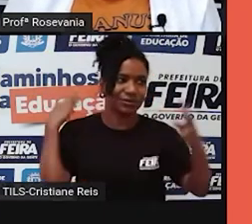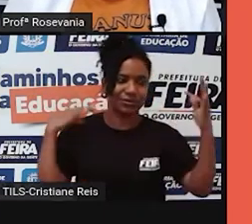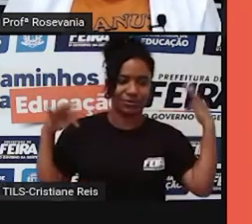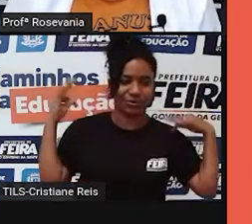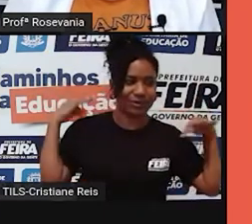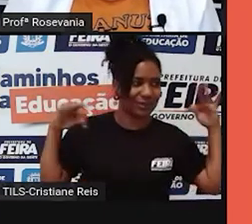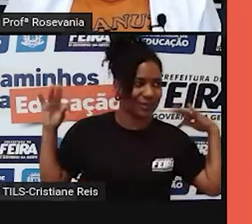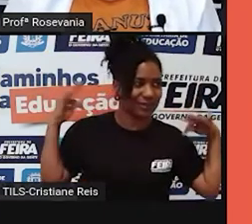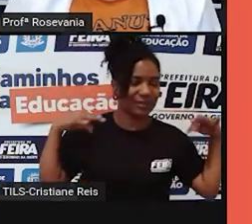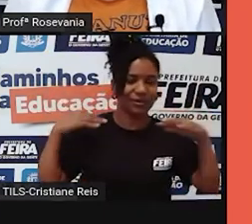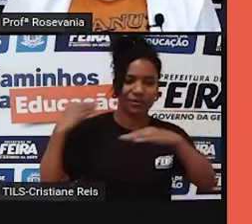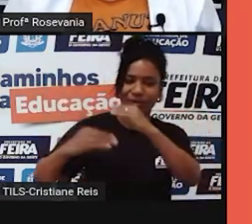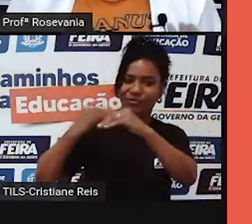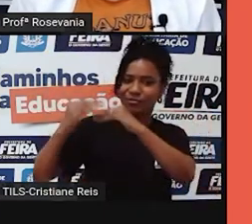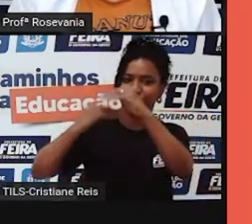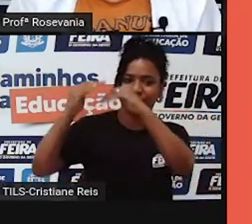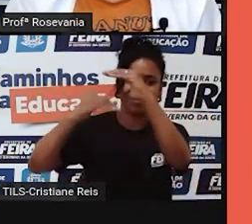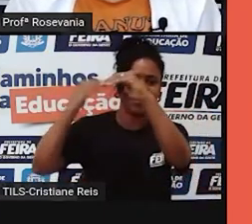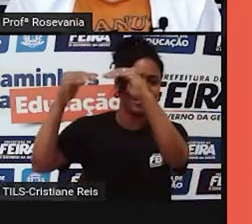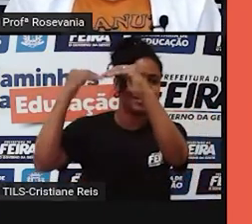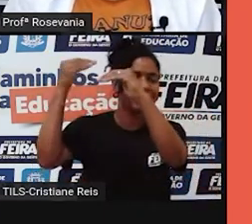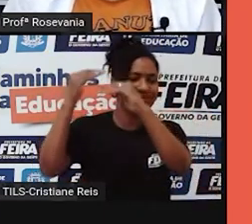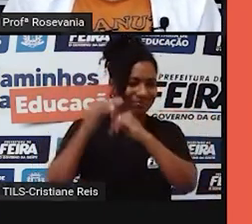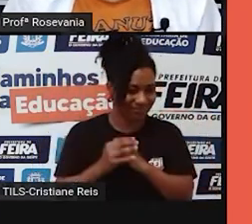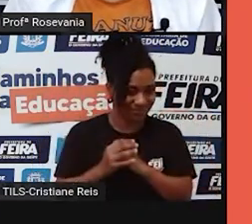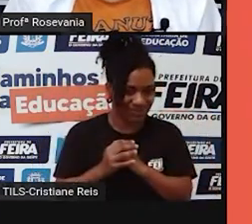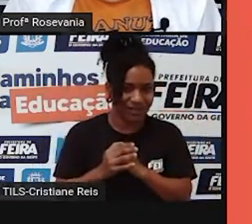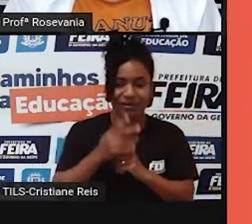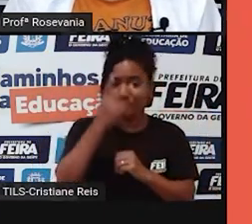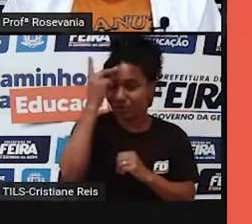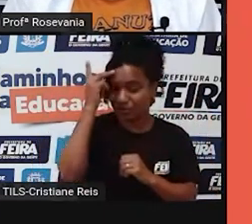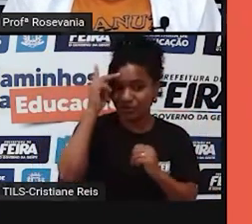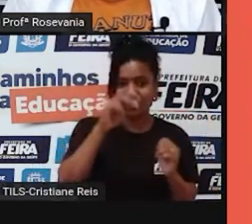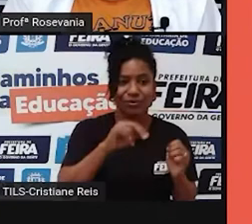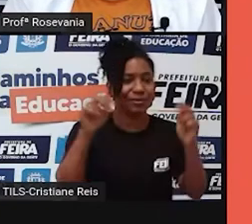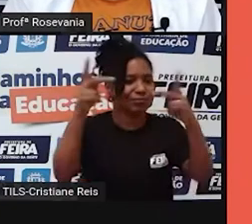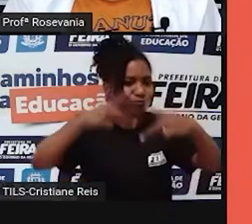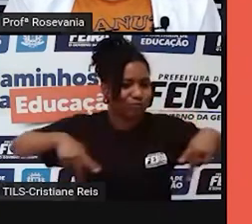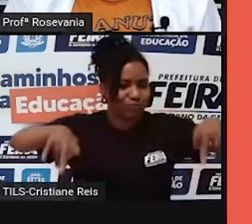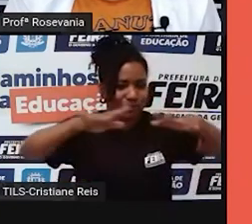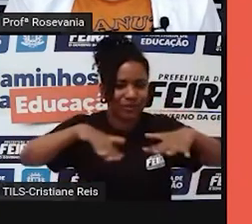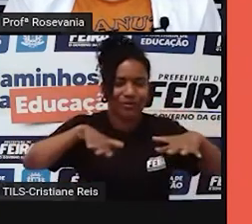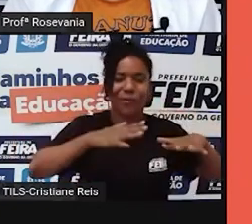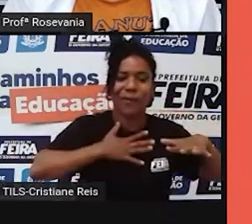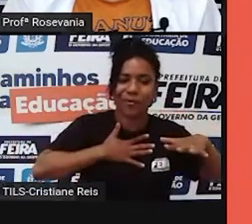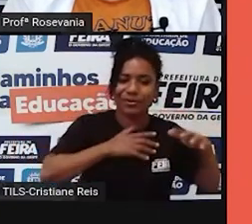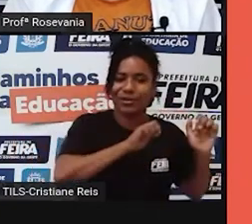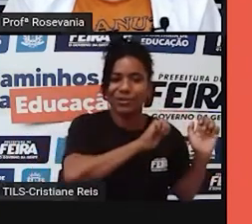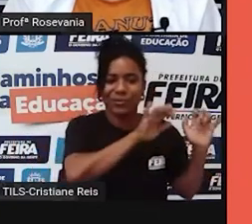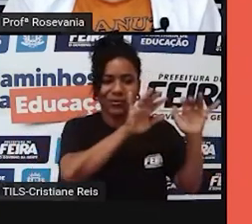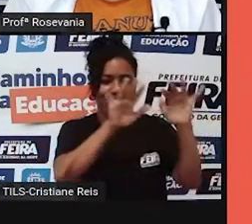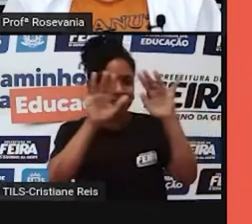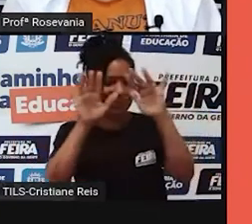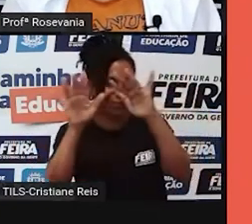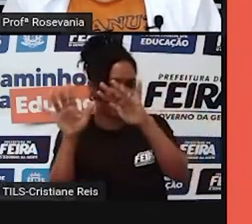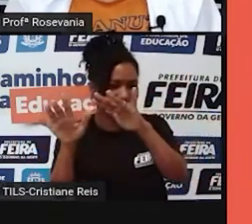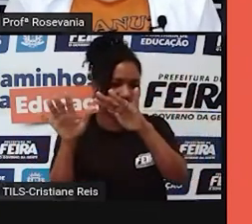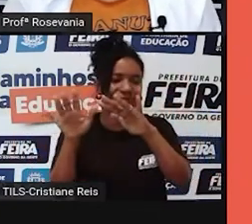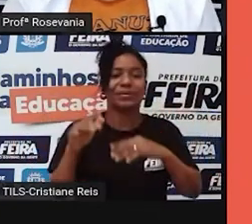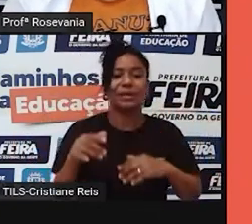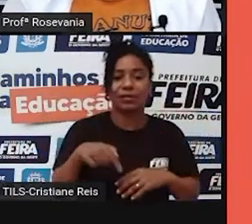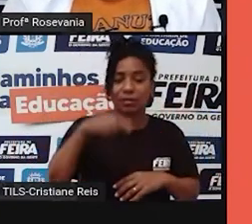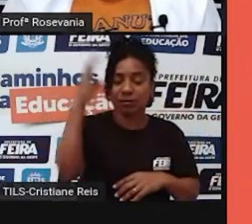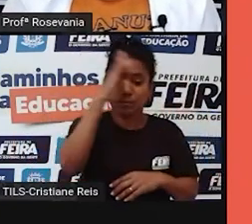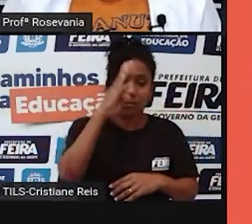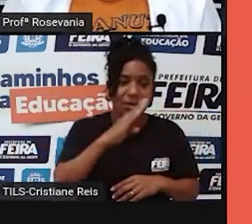desenvolvimento, é um fator de atração populacional. Então, apesar de eu ter um grande número de habitantes no nosso país,